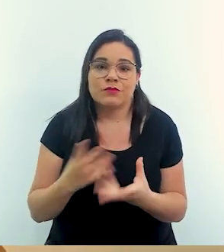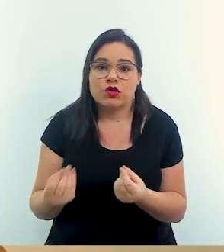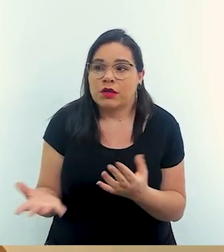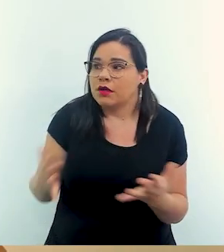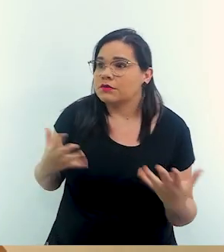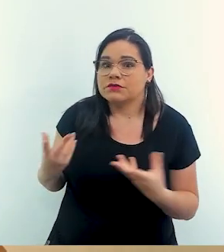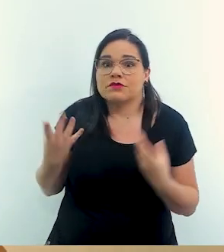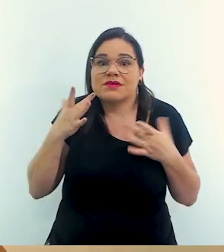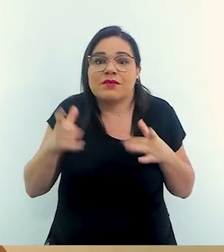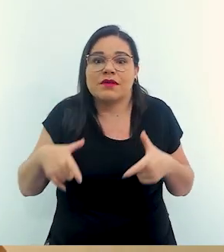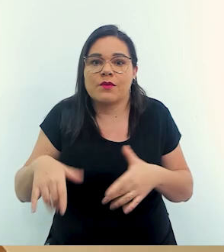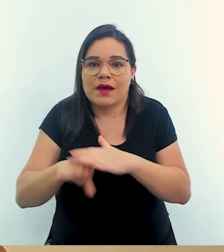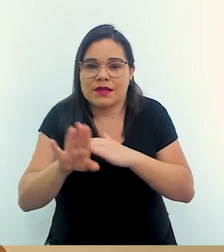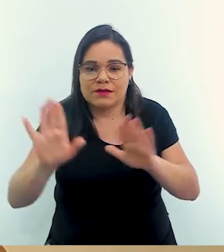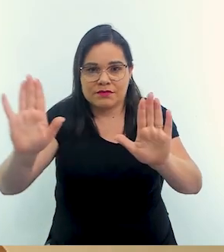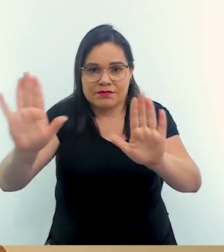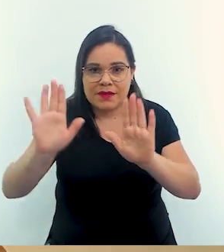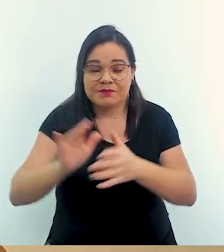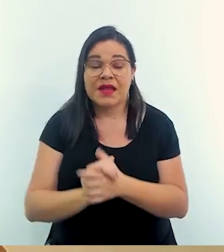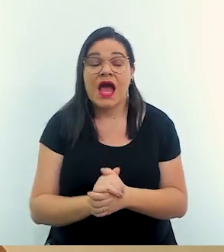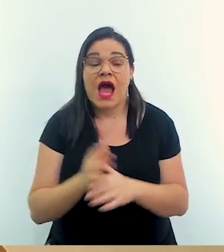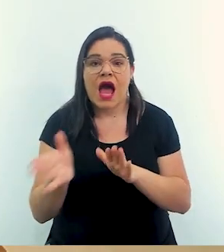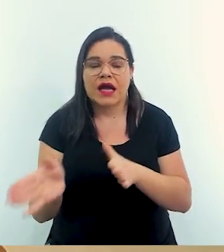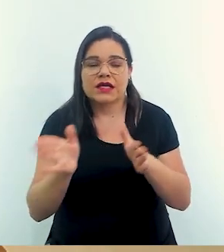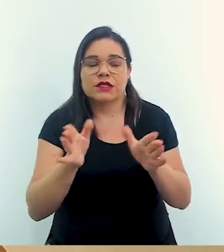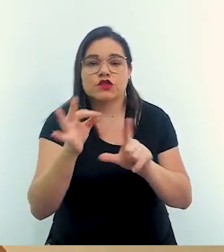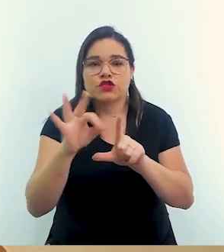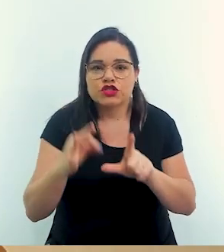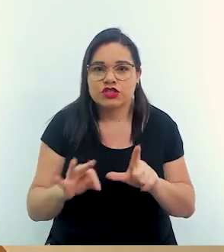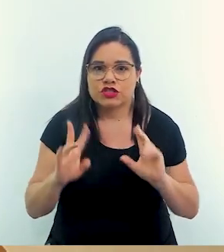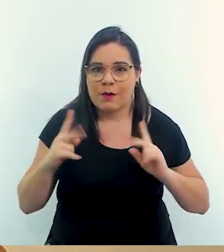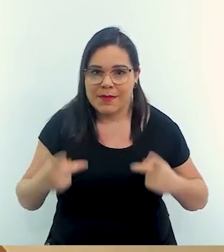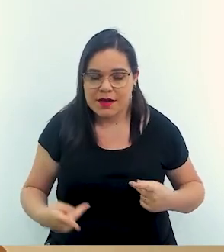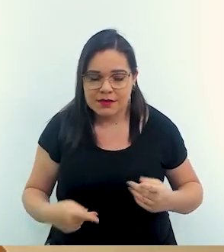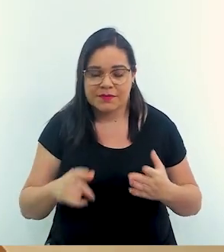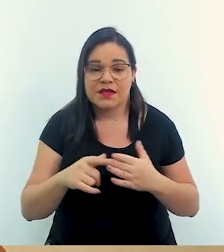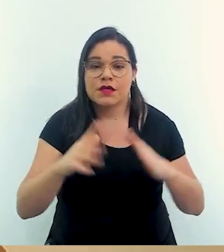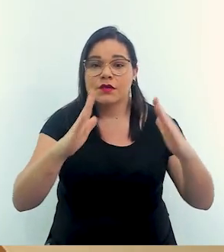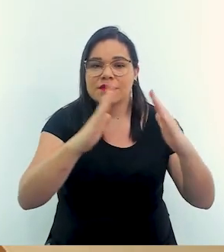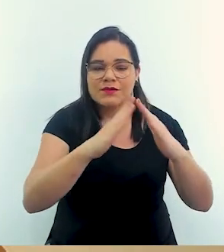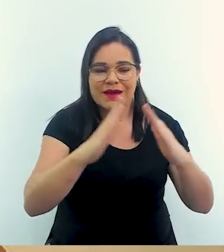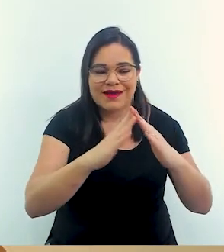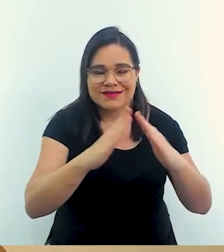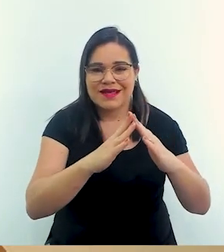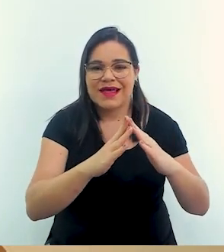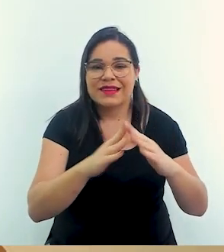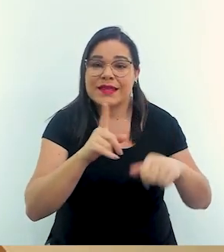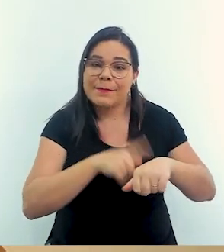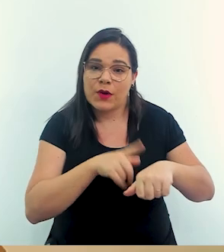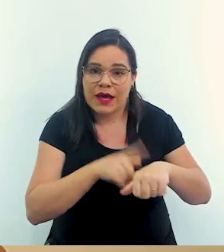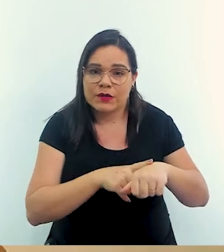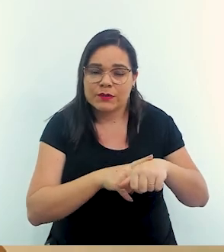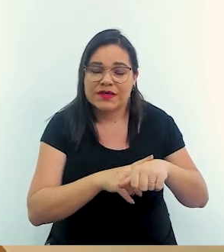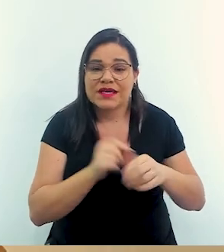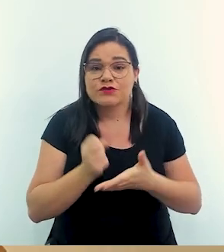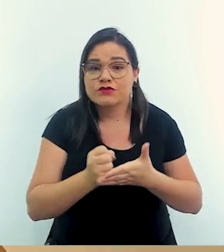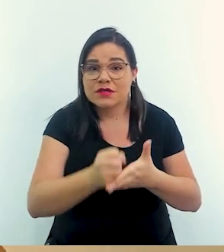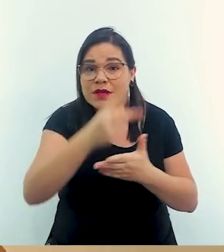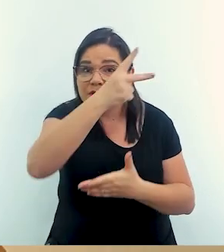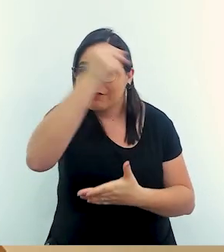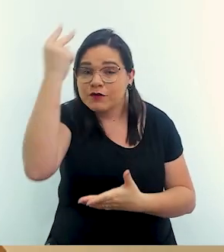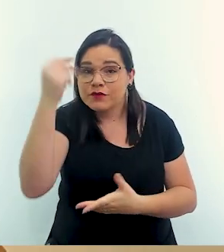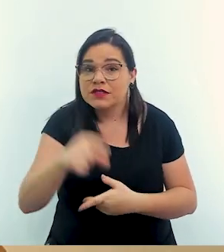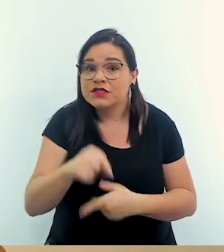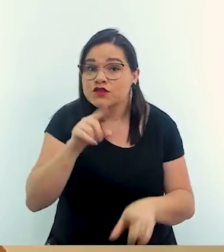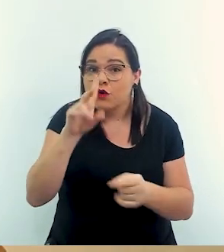teve problema a gente trabalha nessa logística humanitária a gente trabalha na gestão do abrigo temporário e auxiliando a prefeitura